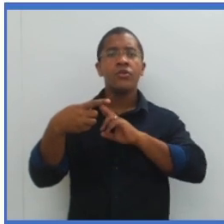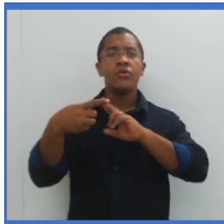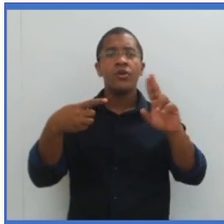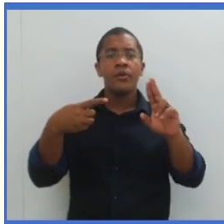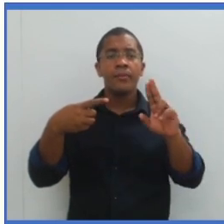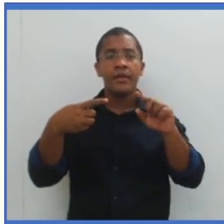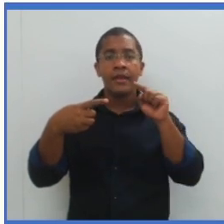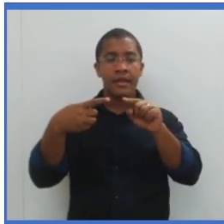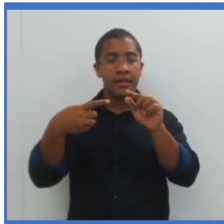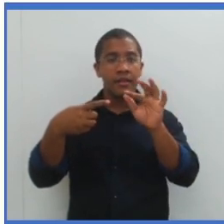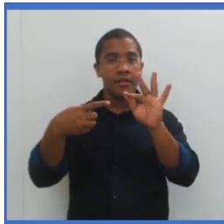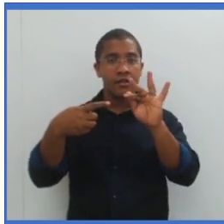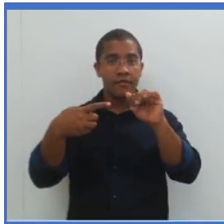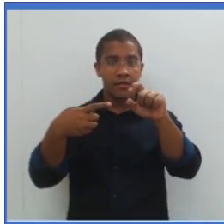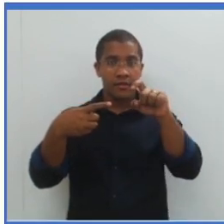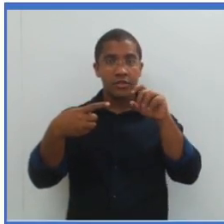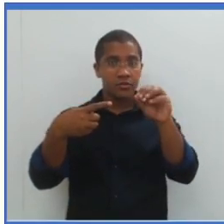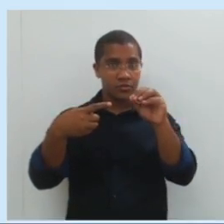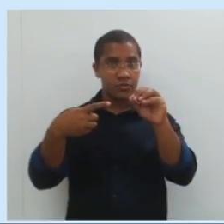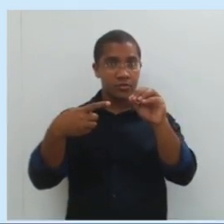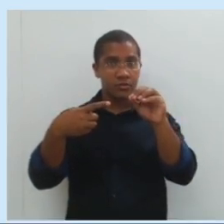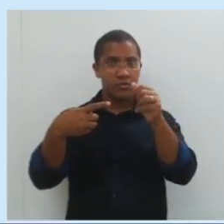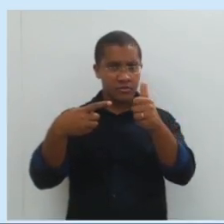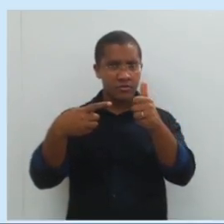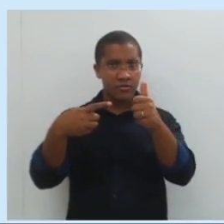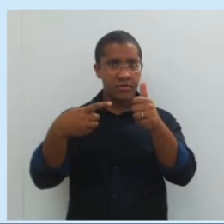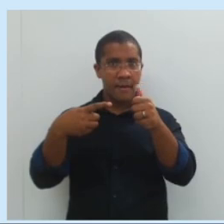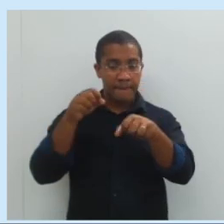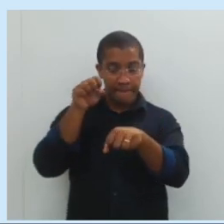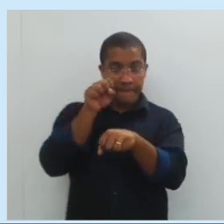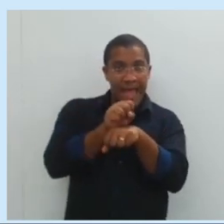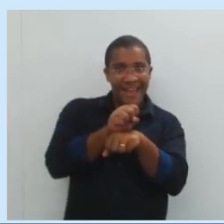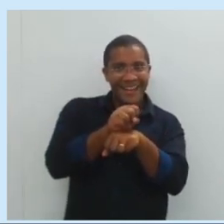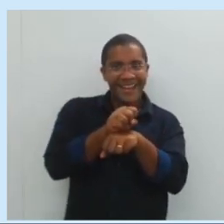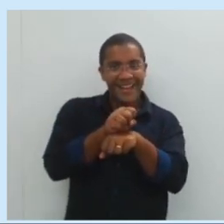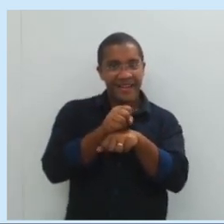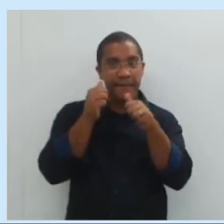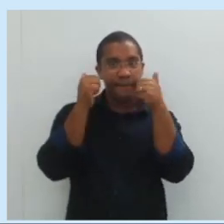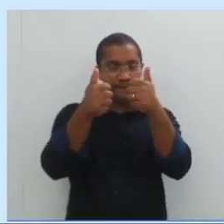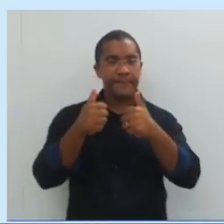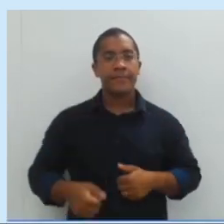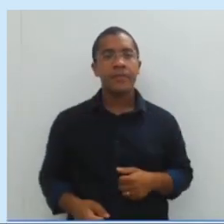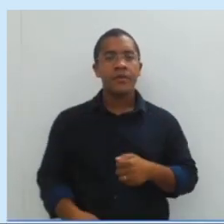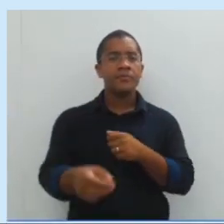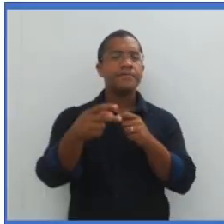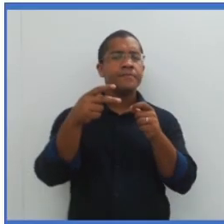vou chamar de um ponto fixo. Fixo, parado, ok?